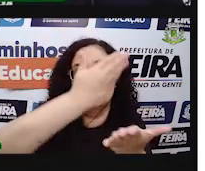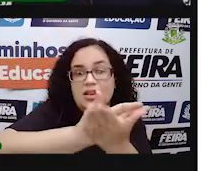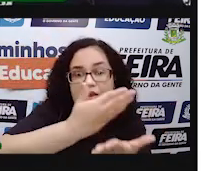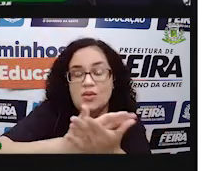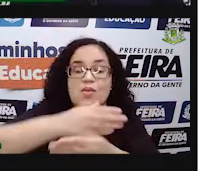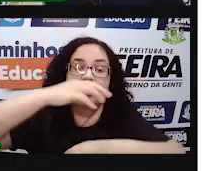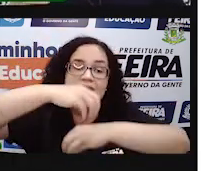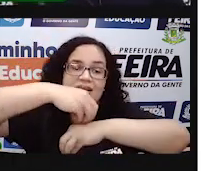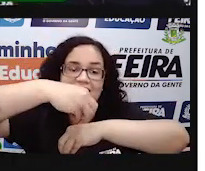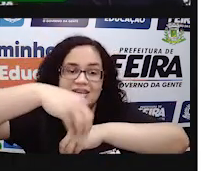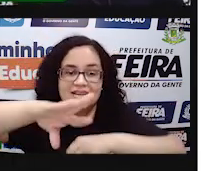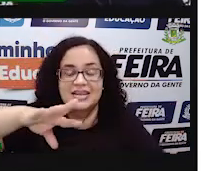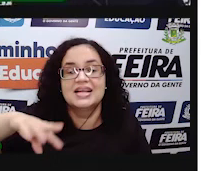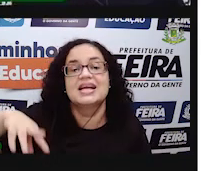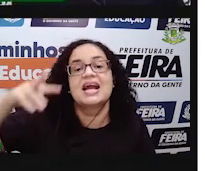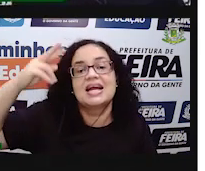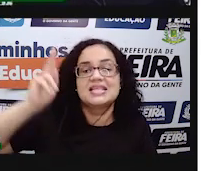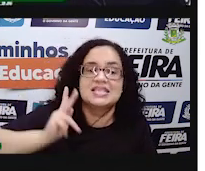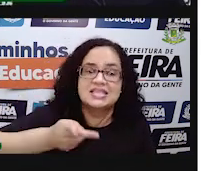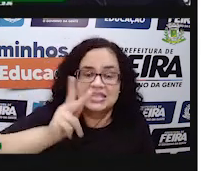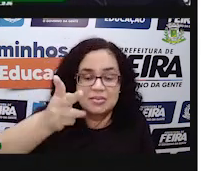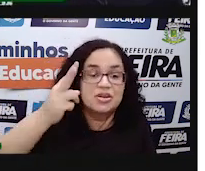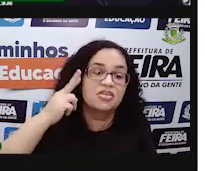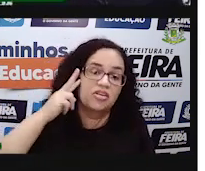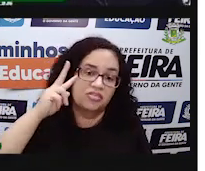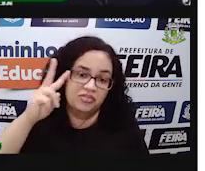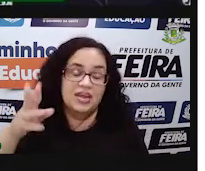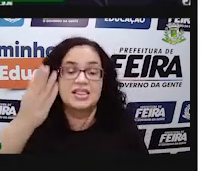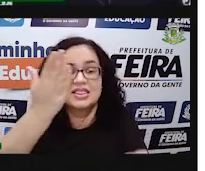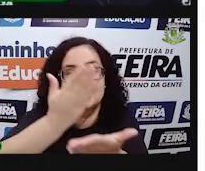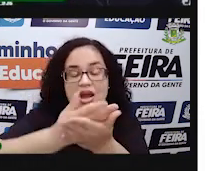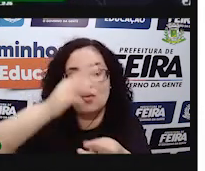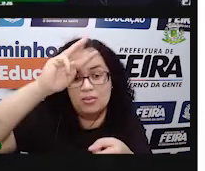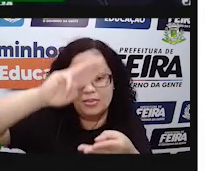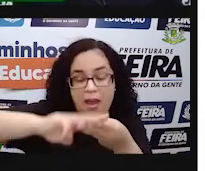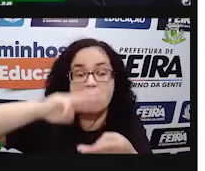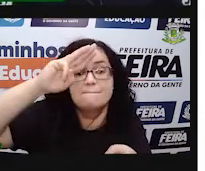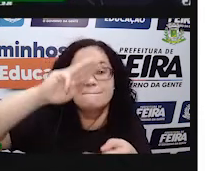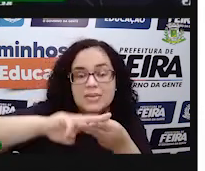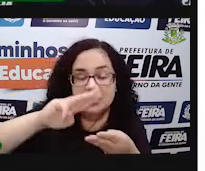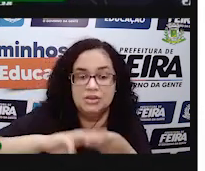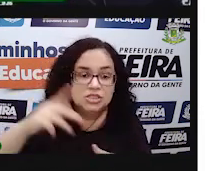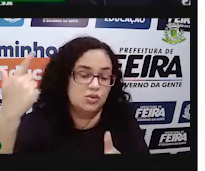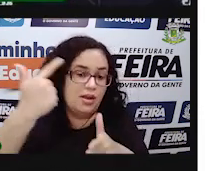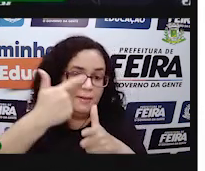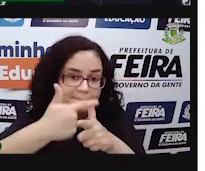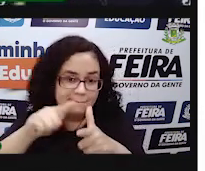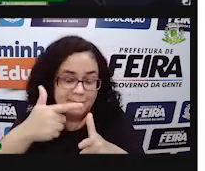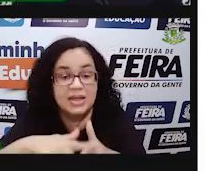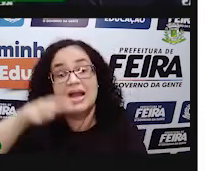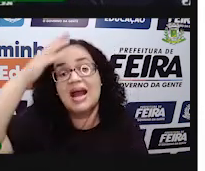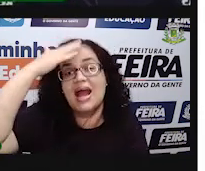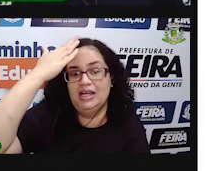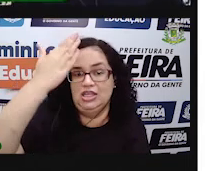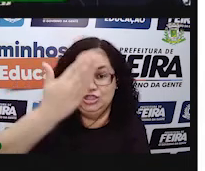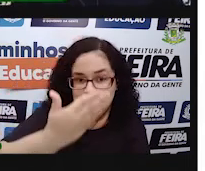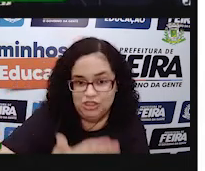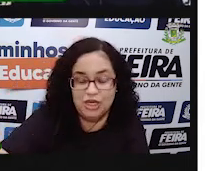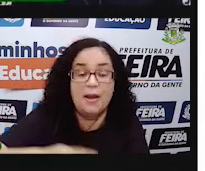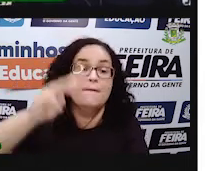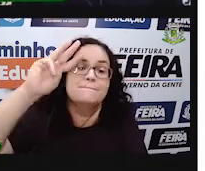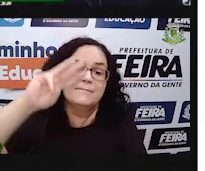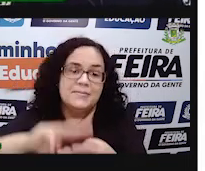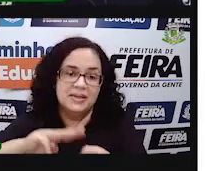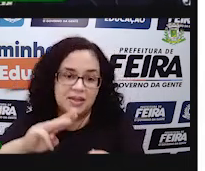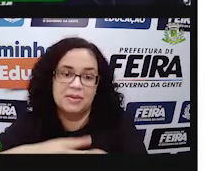gostado. Até a próxima. E eu deixo um recado que você sempre verá nas aulas de matemática. Matemática não